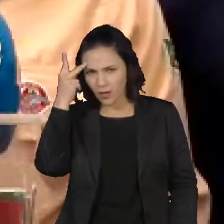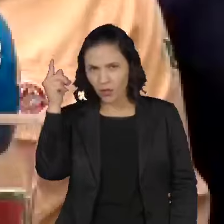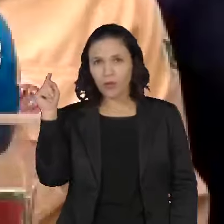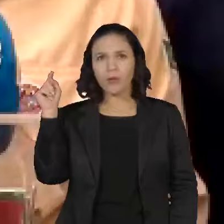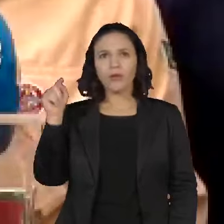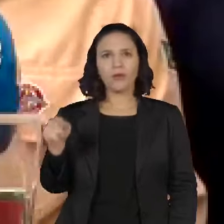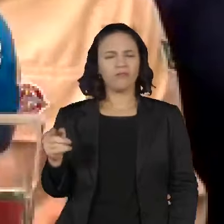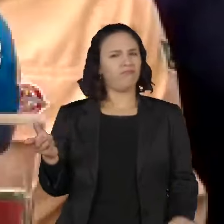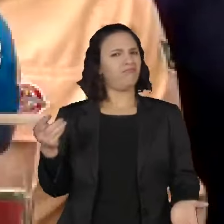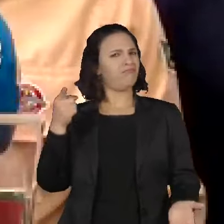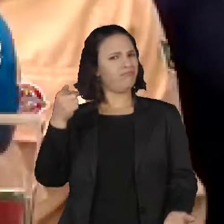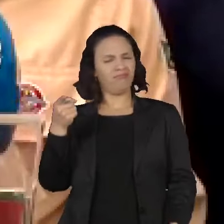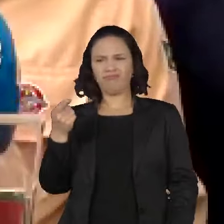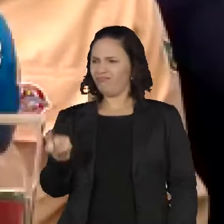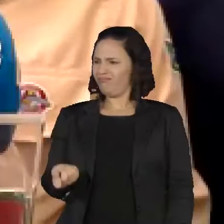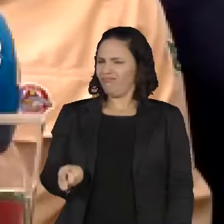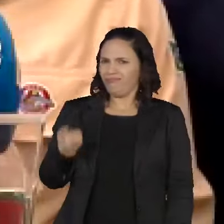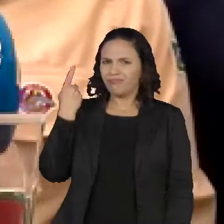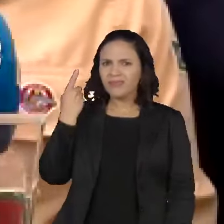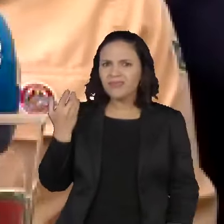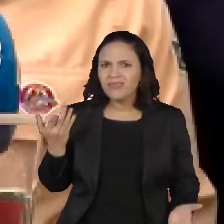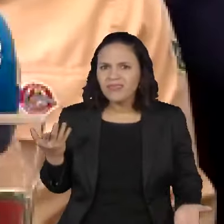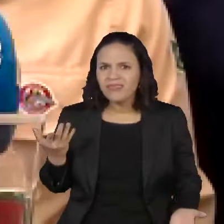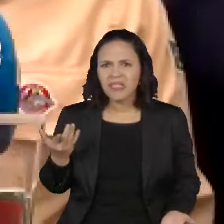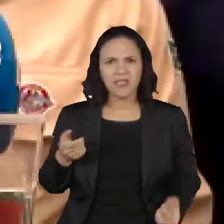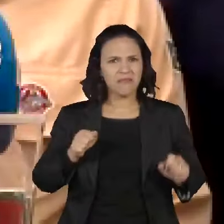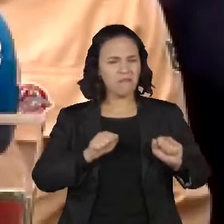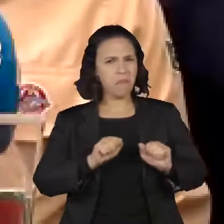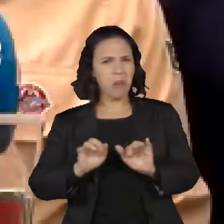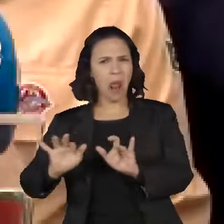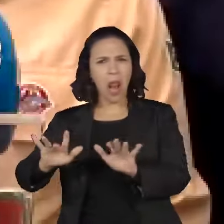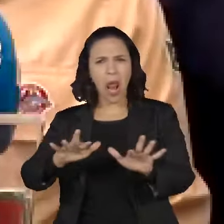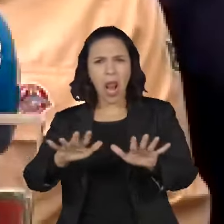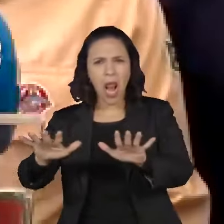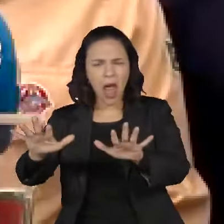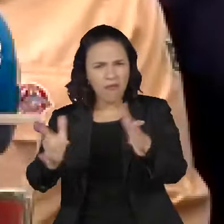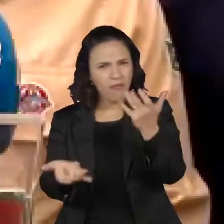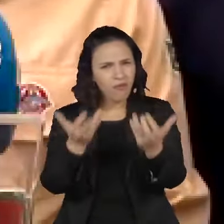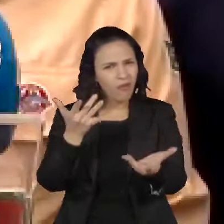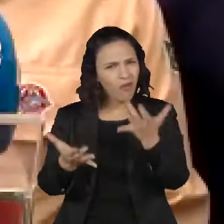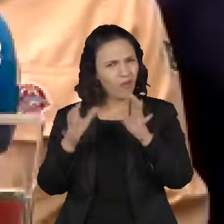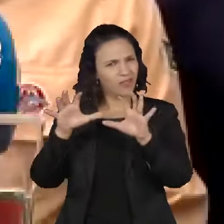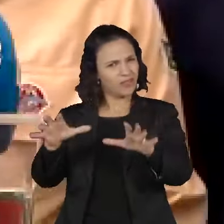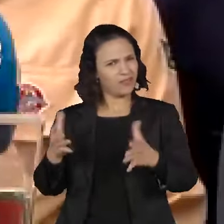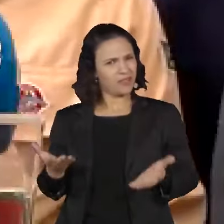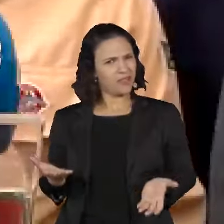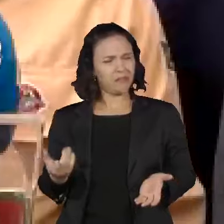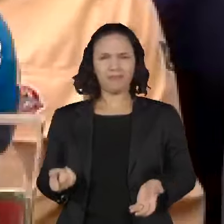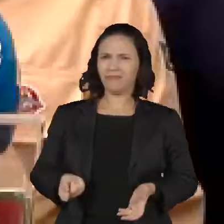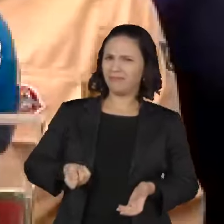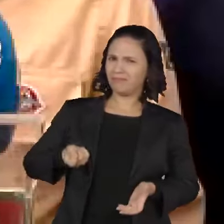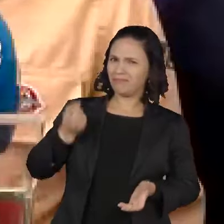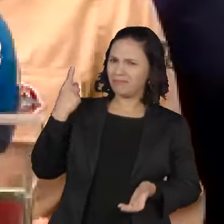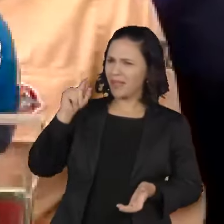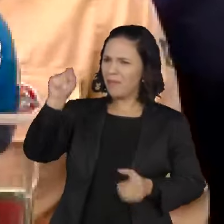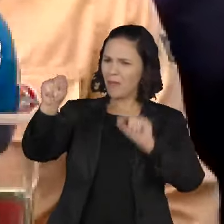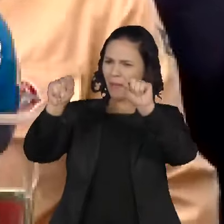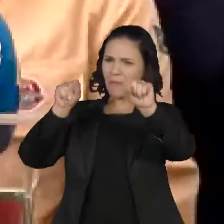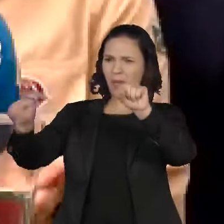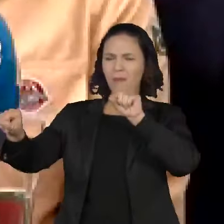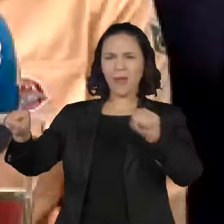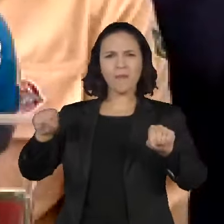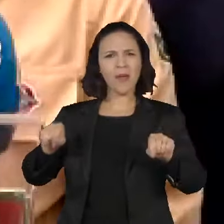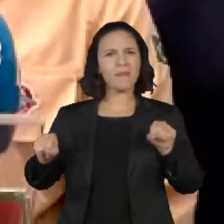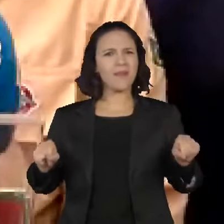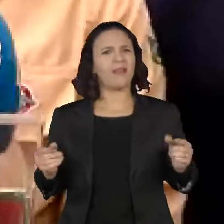natural, em hipótese alguma, que em poucos dias você tenha tantas frentes de incêndio envolvendo